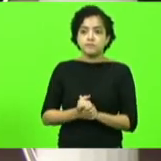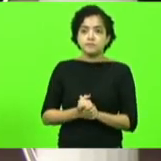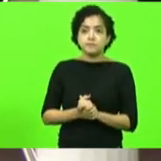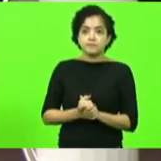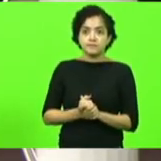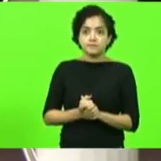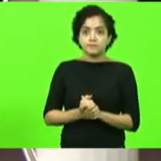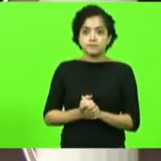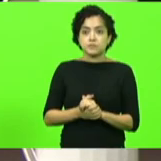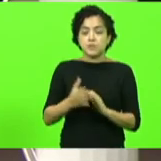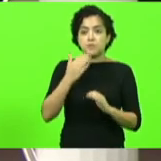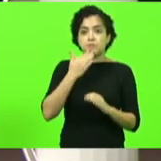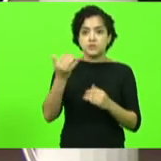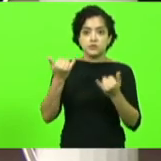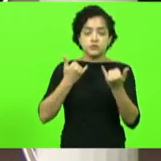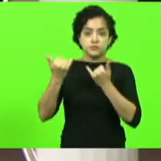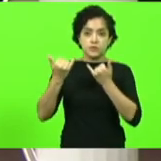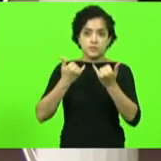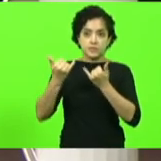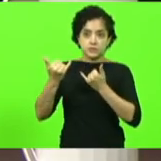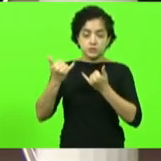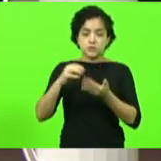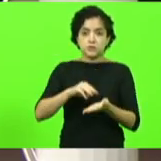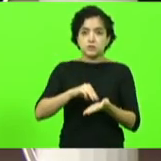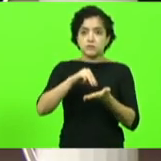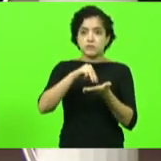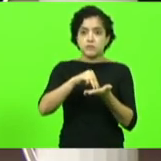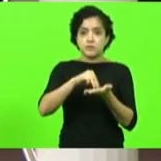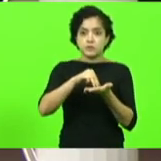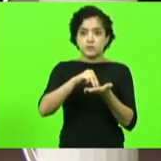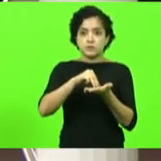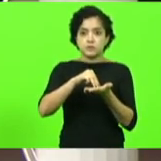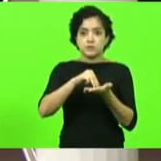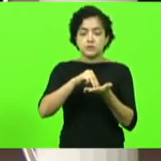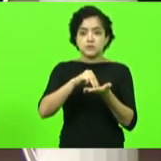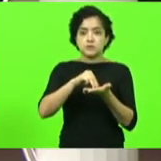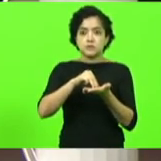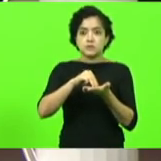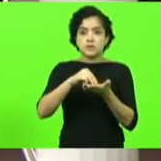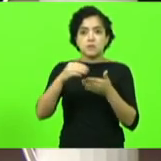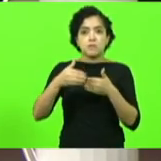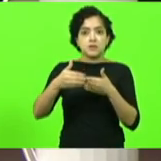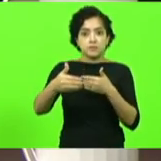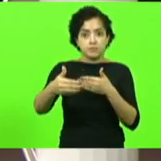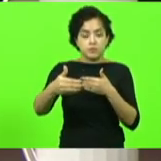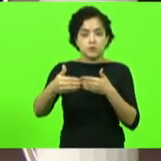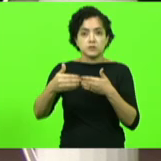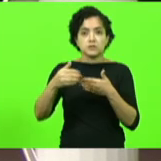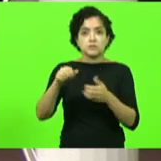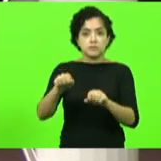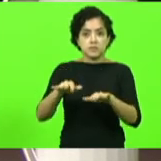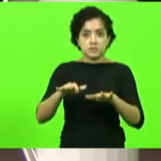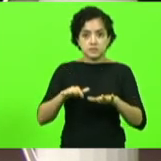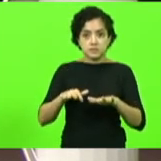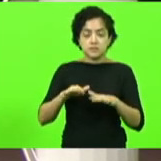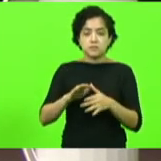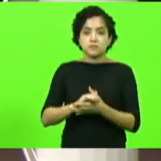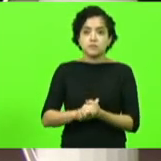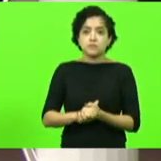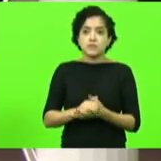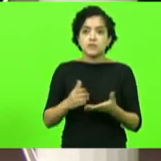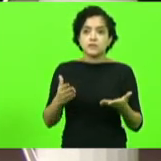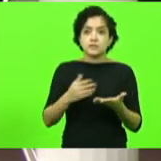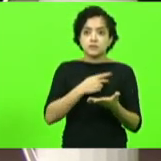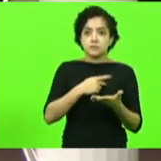os pedidos de informação e as moções ficam para a próxima sessão por falta de quórum e essa